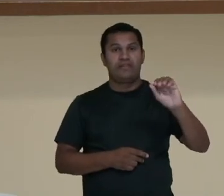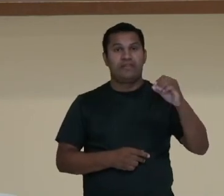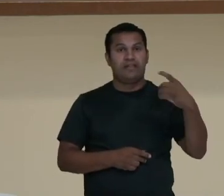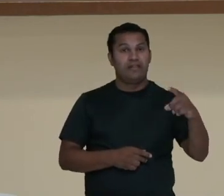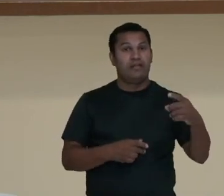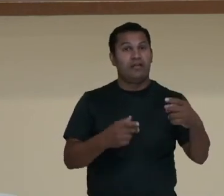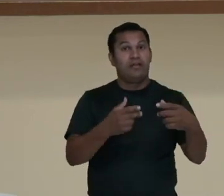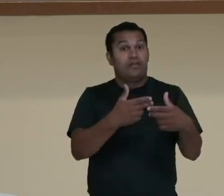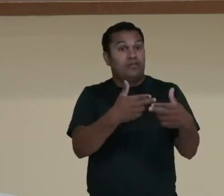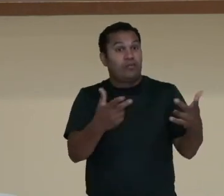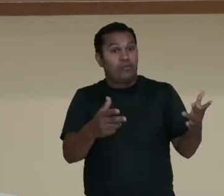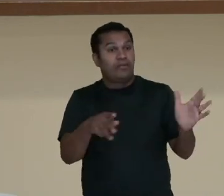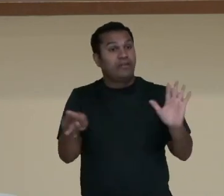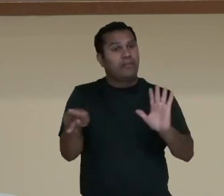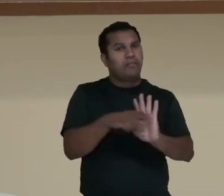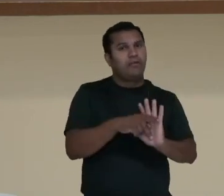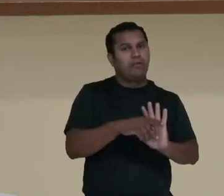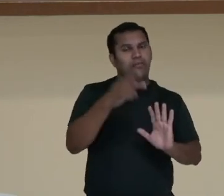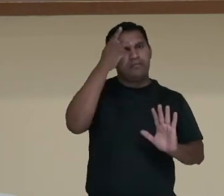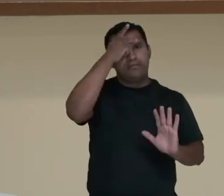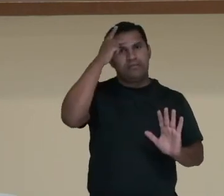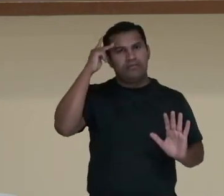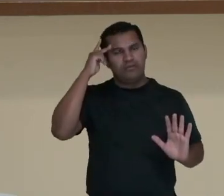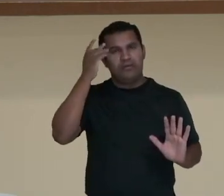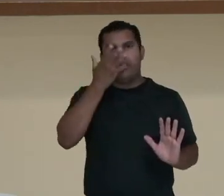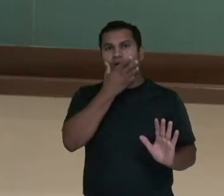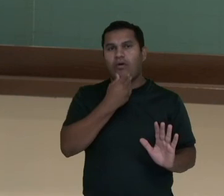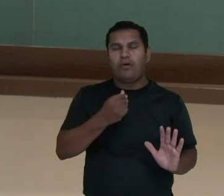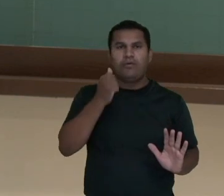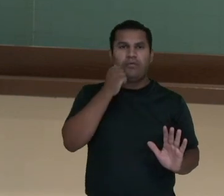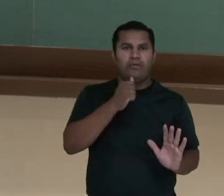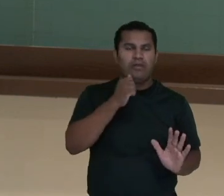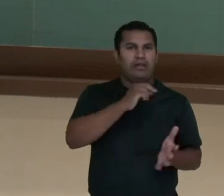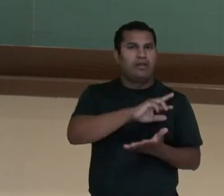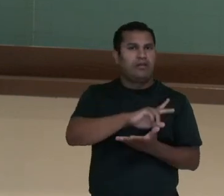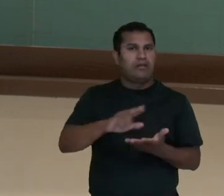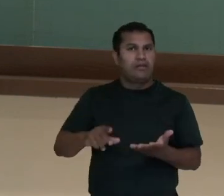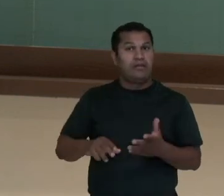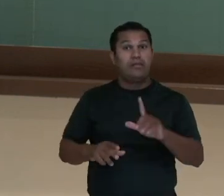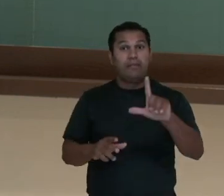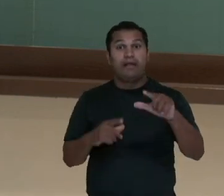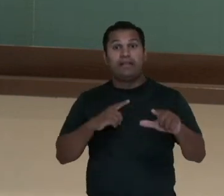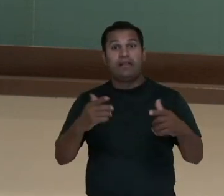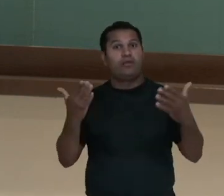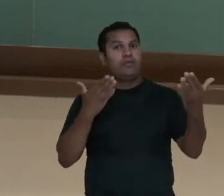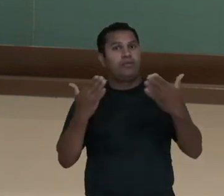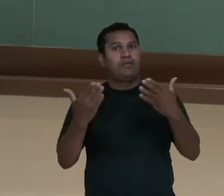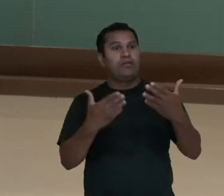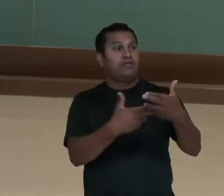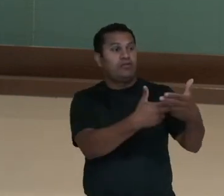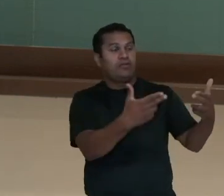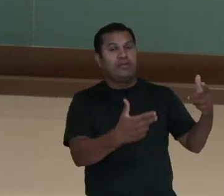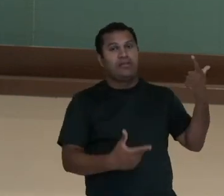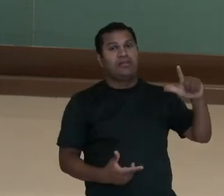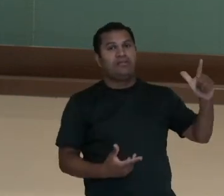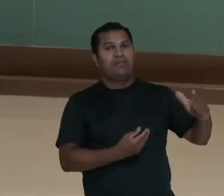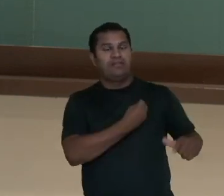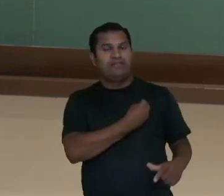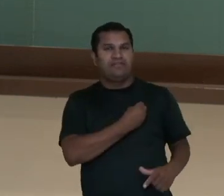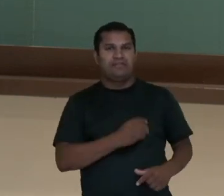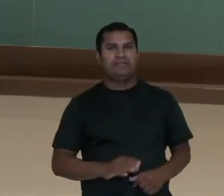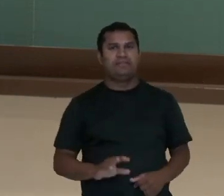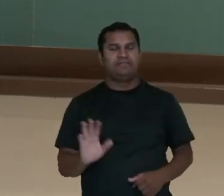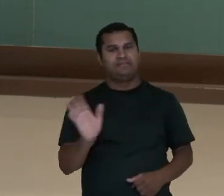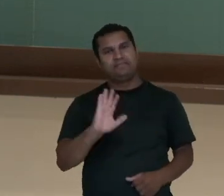a seres inanimados. Nesse vídeo falamos sobre o gênero poema, espero que vocês tenham gostado e até breve!